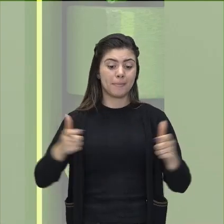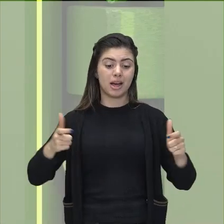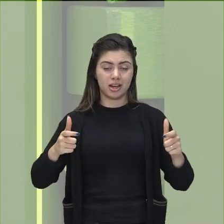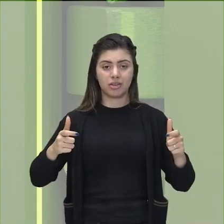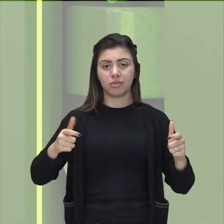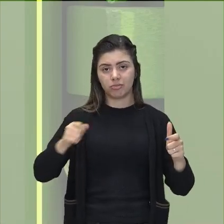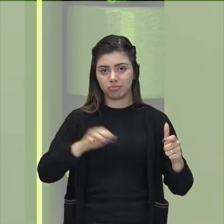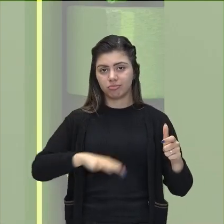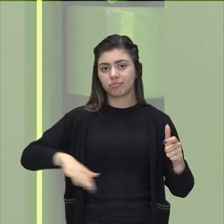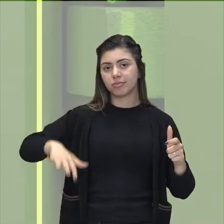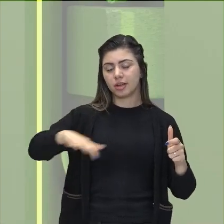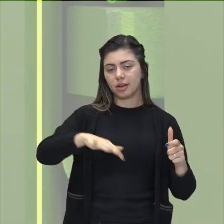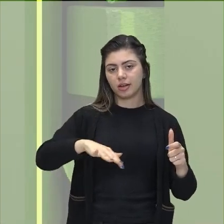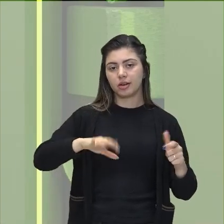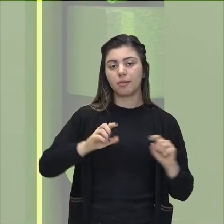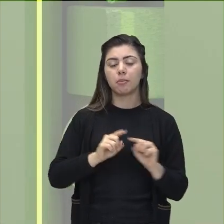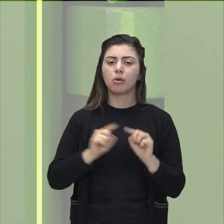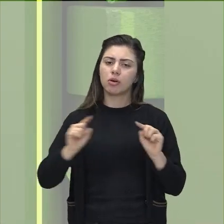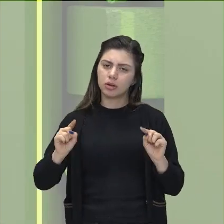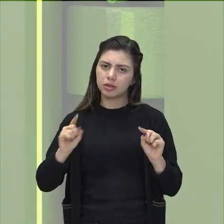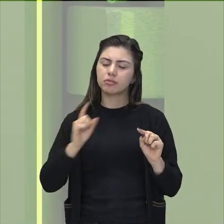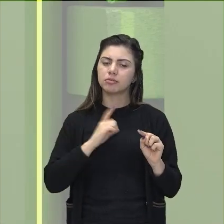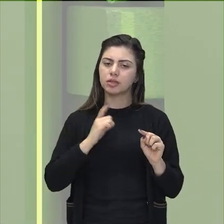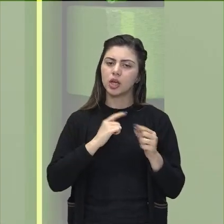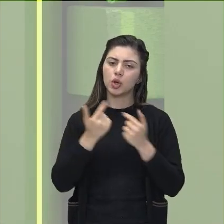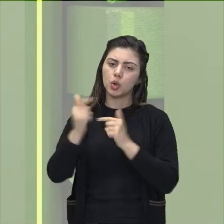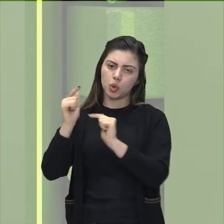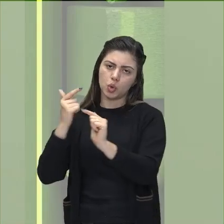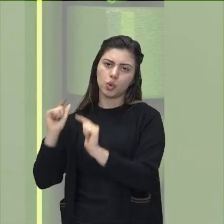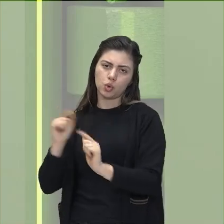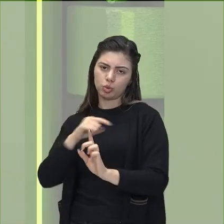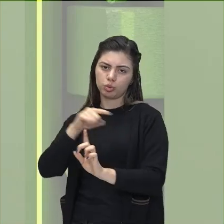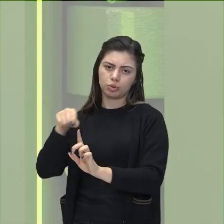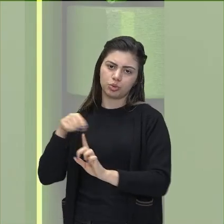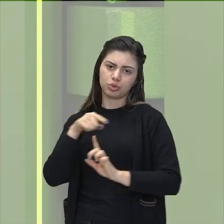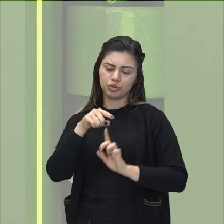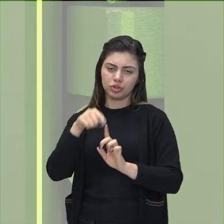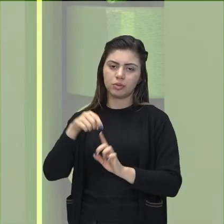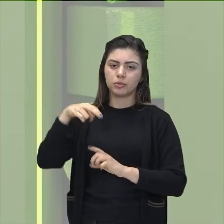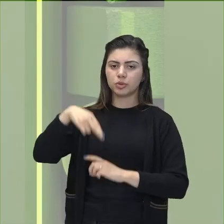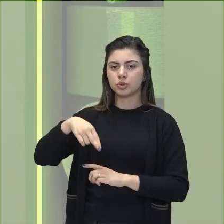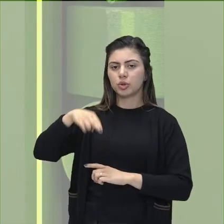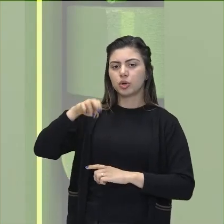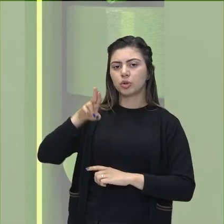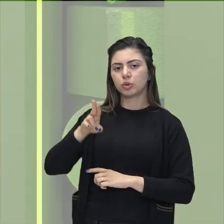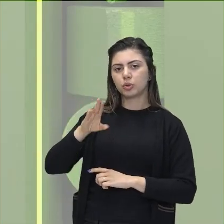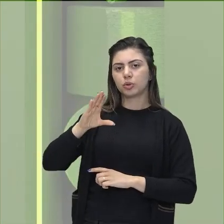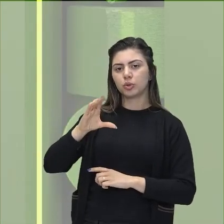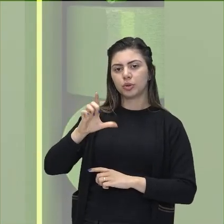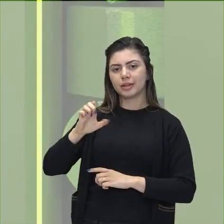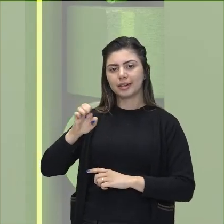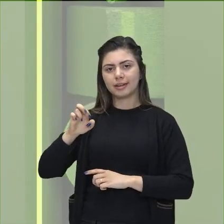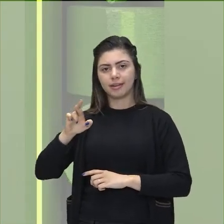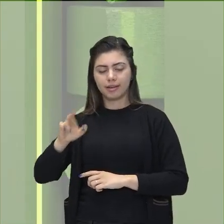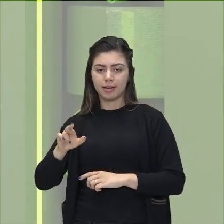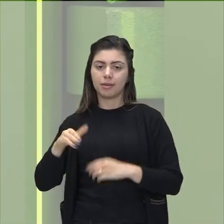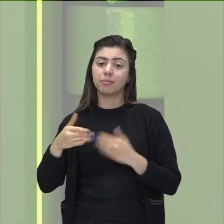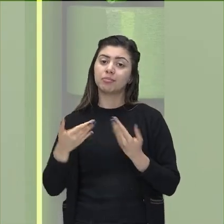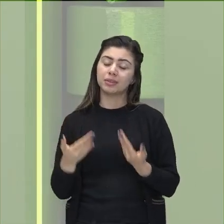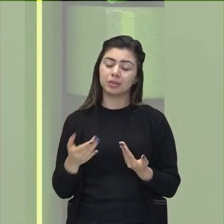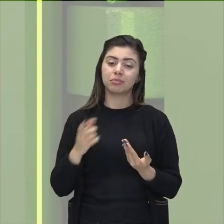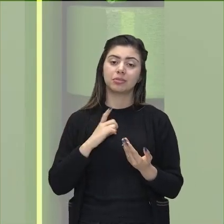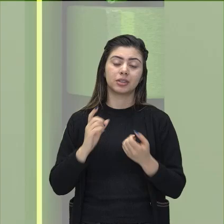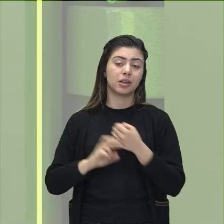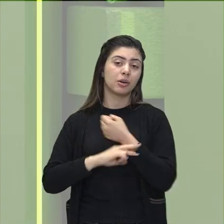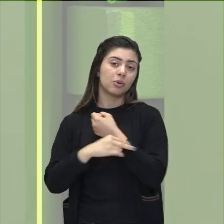Mas nós também temos aí produção de energia nuclear, tá, pessoal? E isso tudo vai ter um impacto